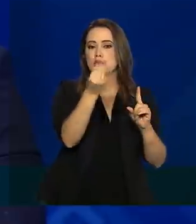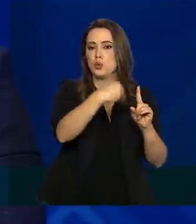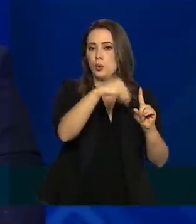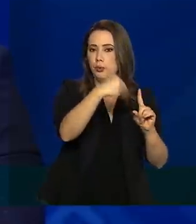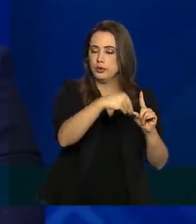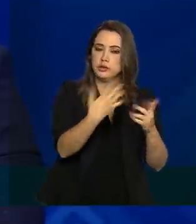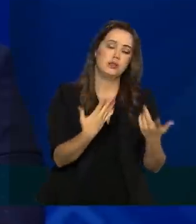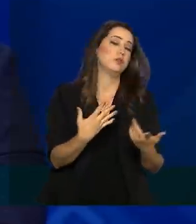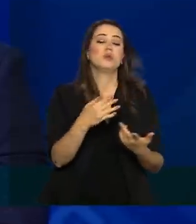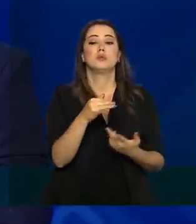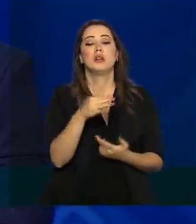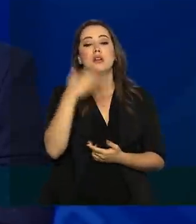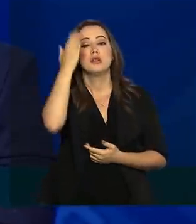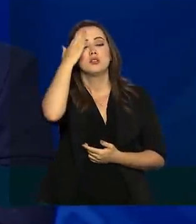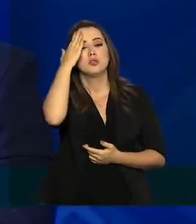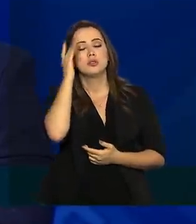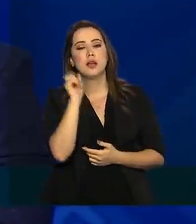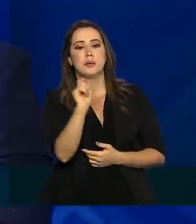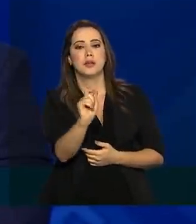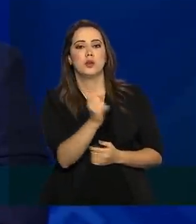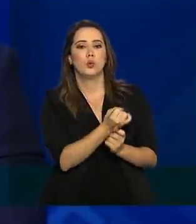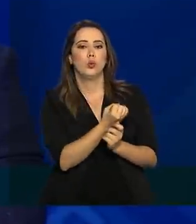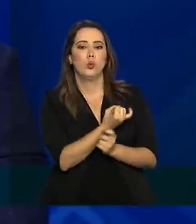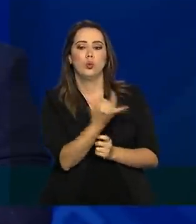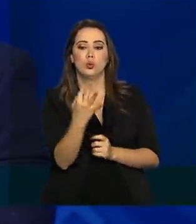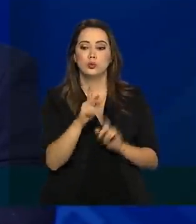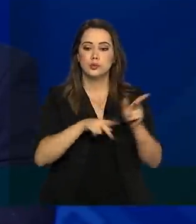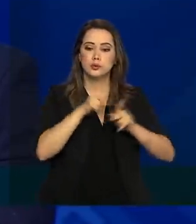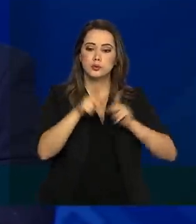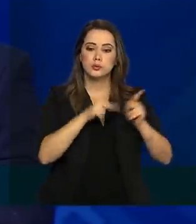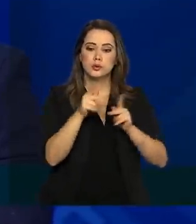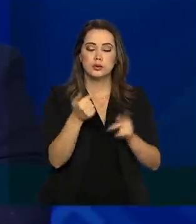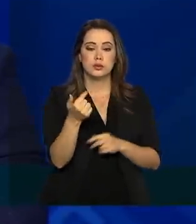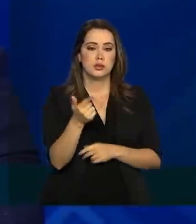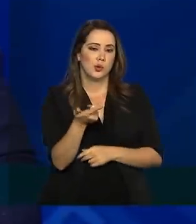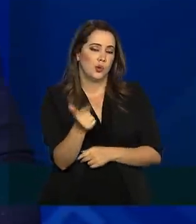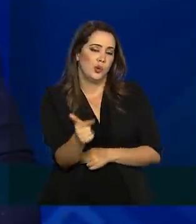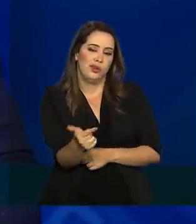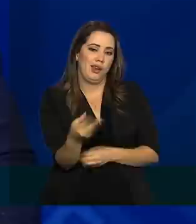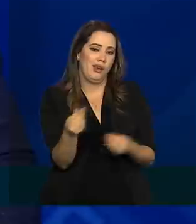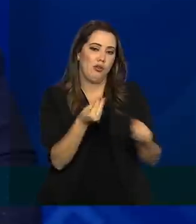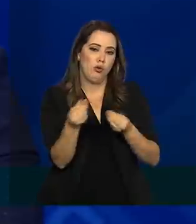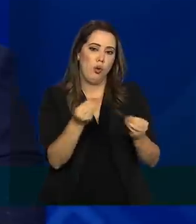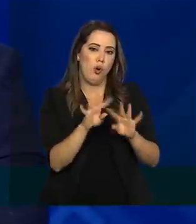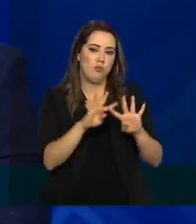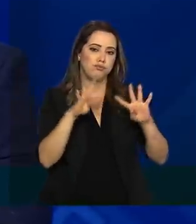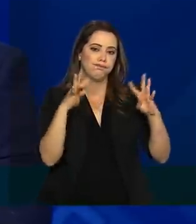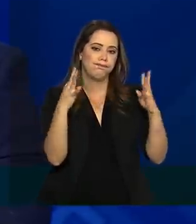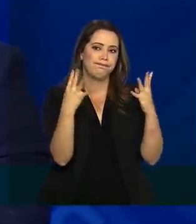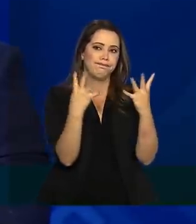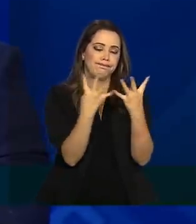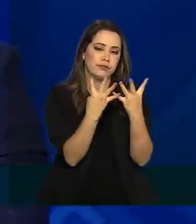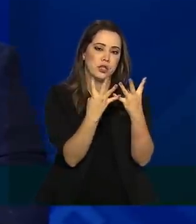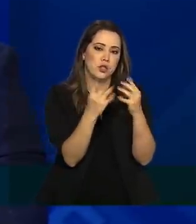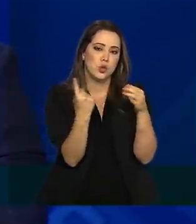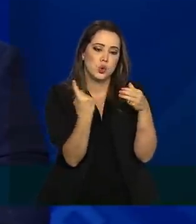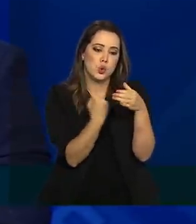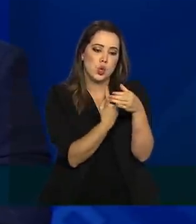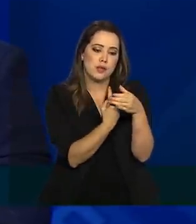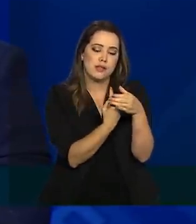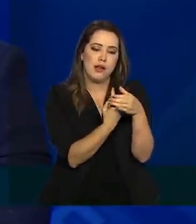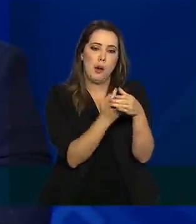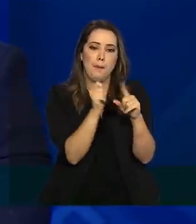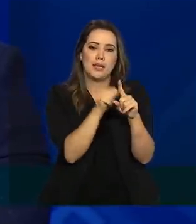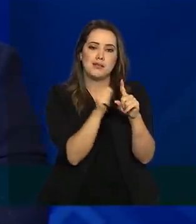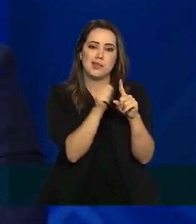porque a gente sabe muito bem que grande parte da população ela não tem como se manter em isolamento durante meses ou